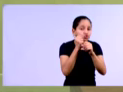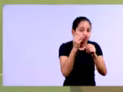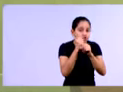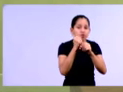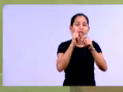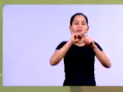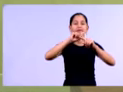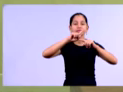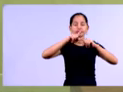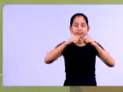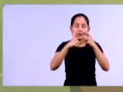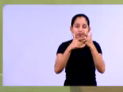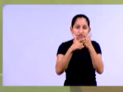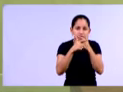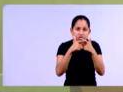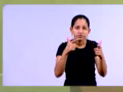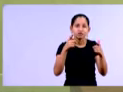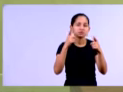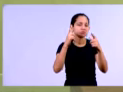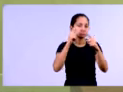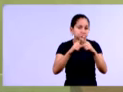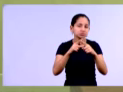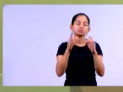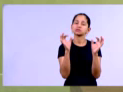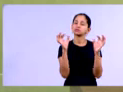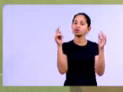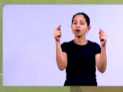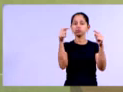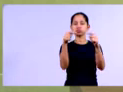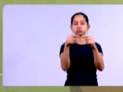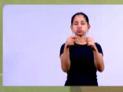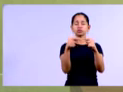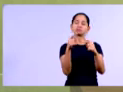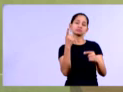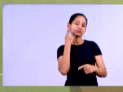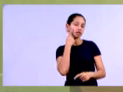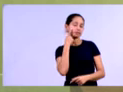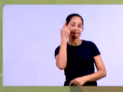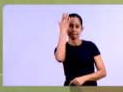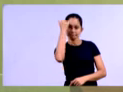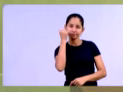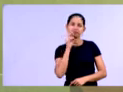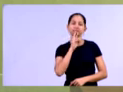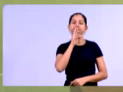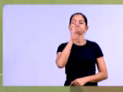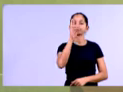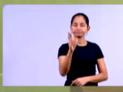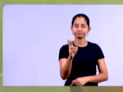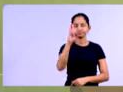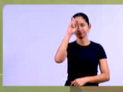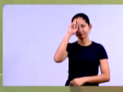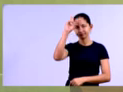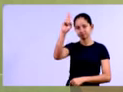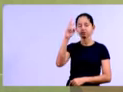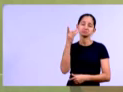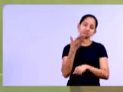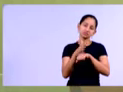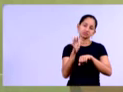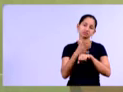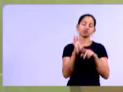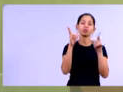ali as equações necessárias e chegar ao resultado de insolvência, solvência, daquilo que realmente o exercício pede.